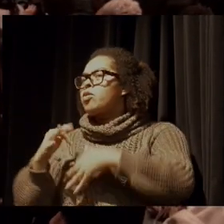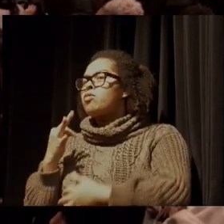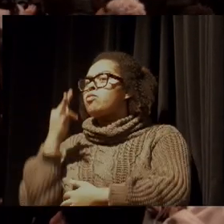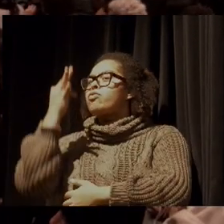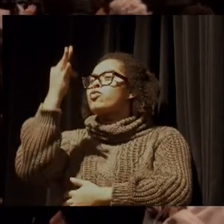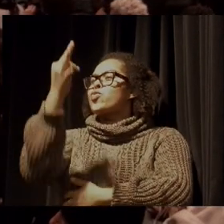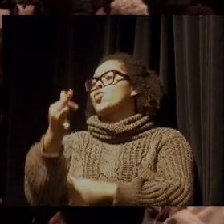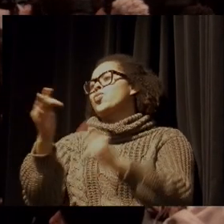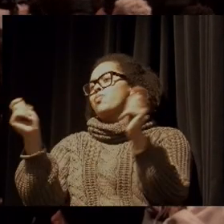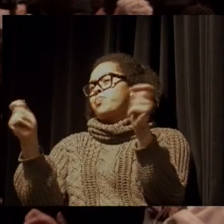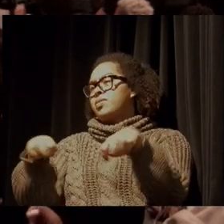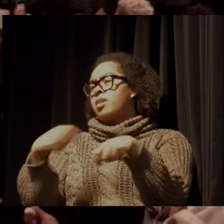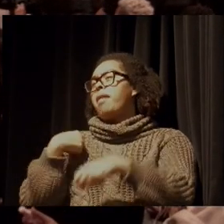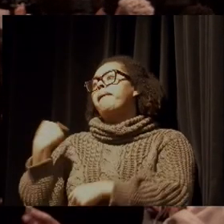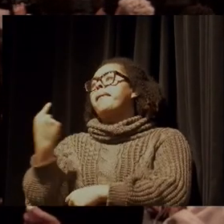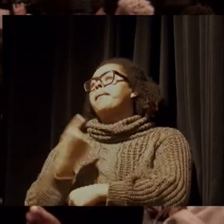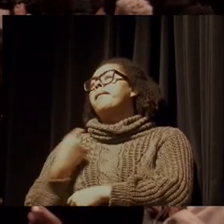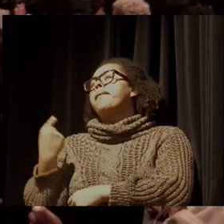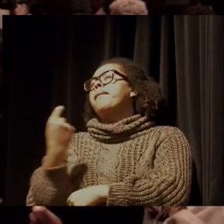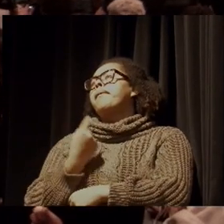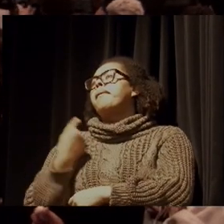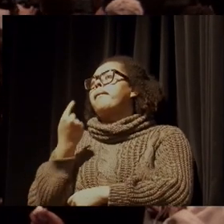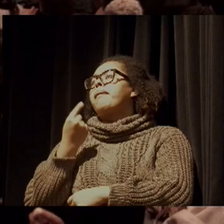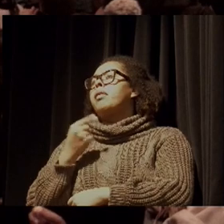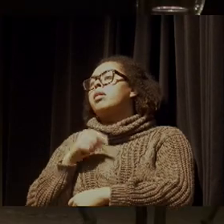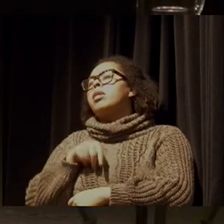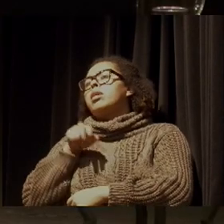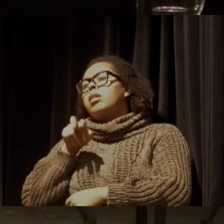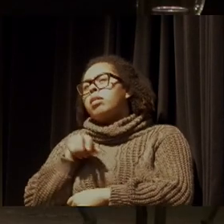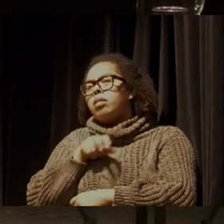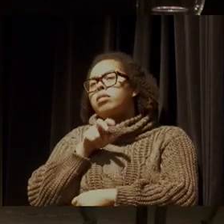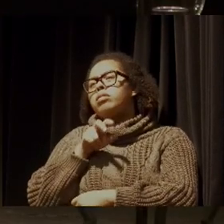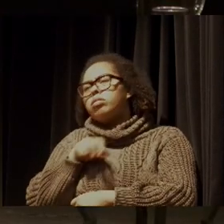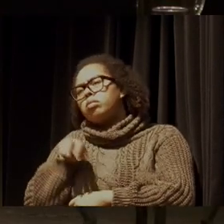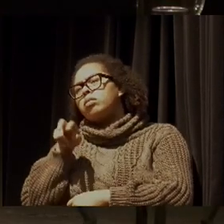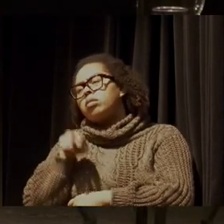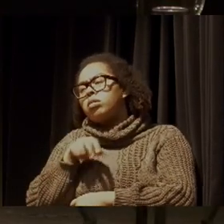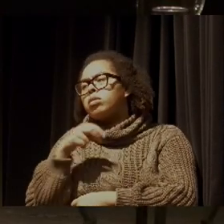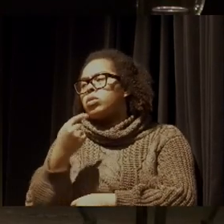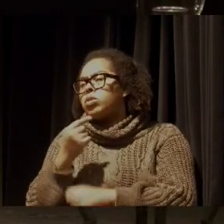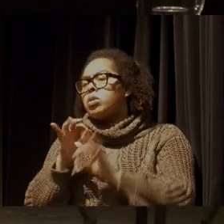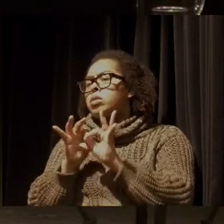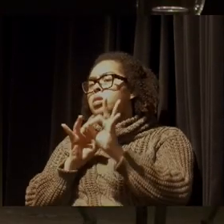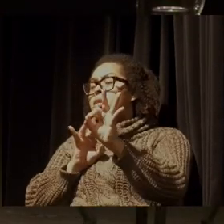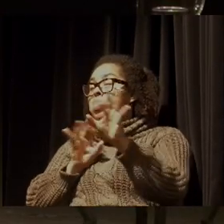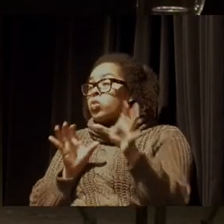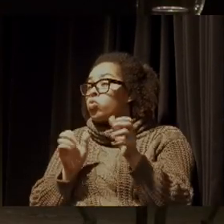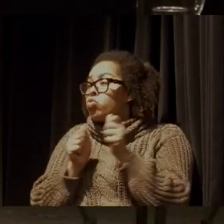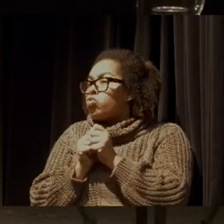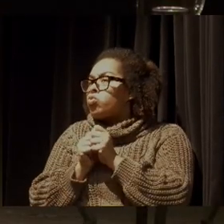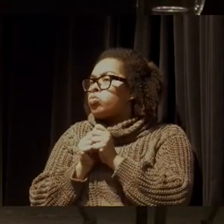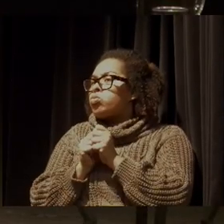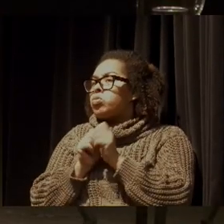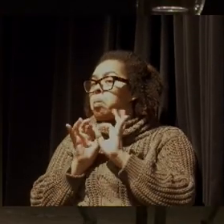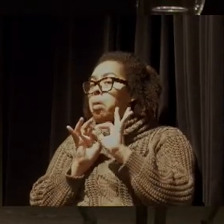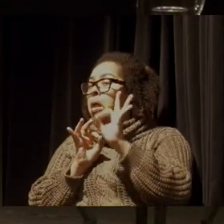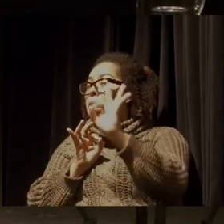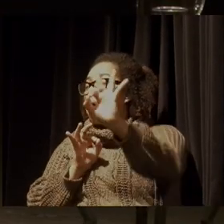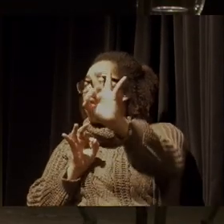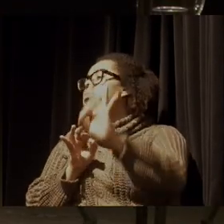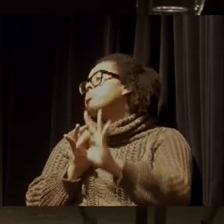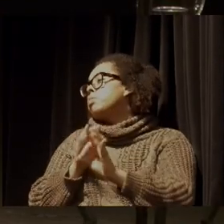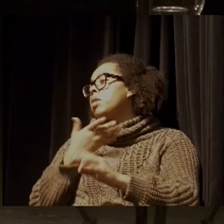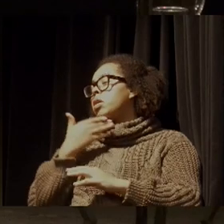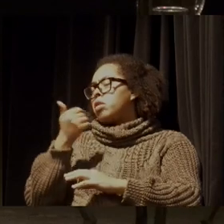possível. Sozinho, ninguém vai muito longe mesmo. E a gente já viu isso em N